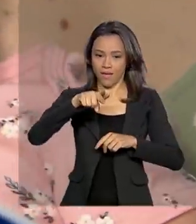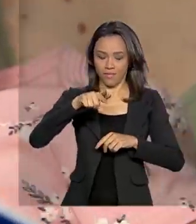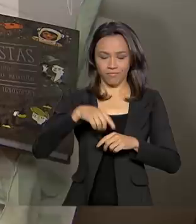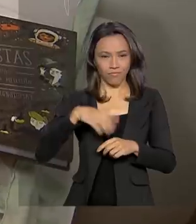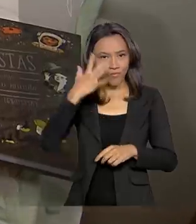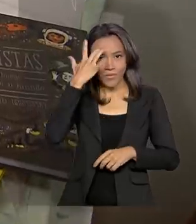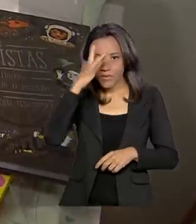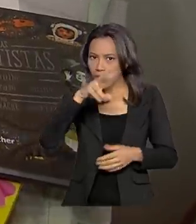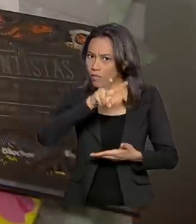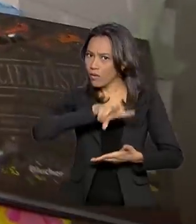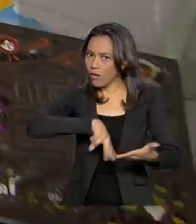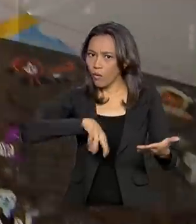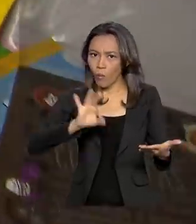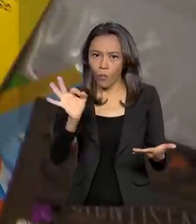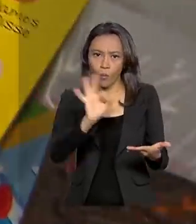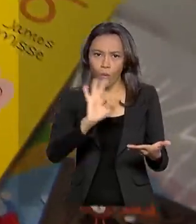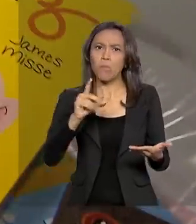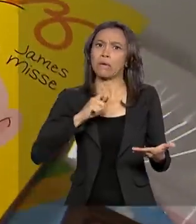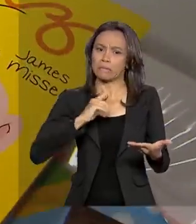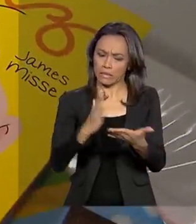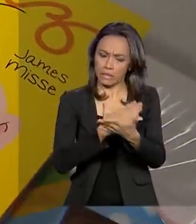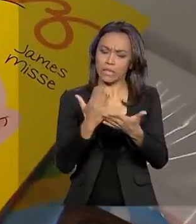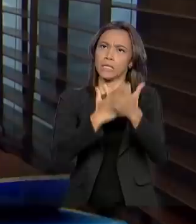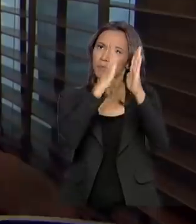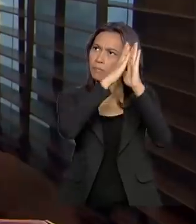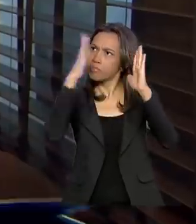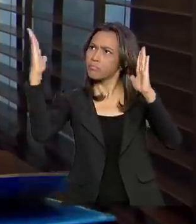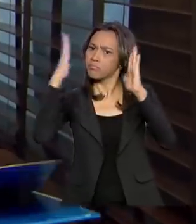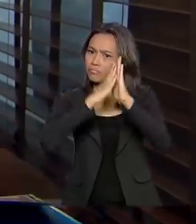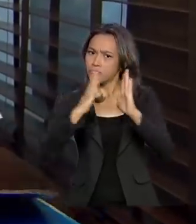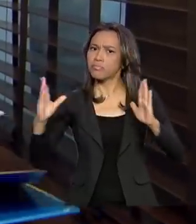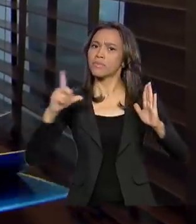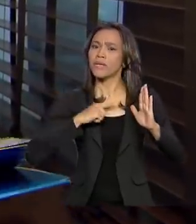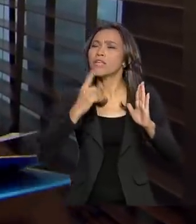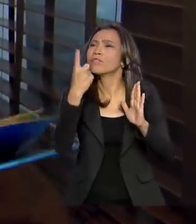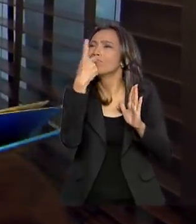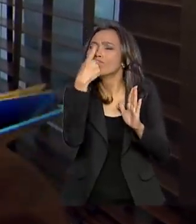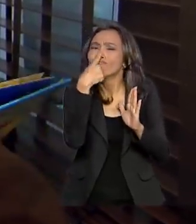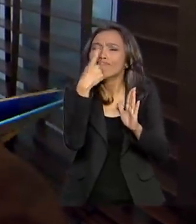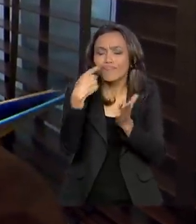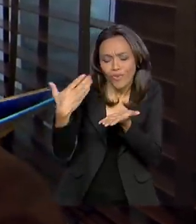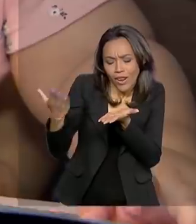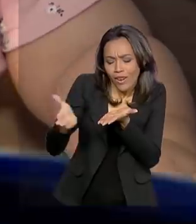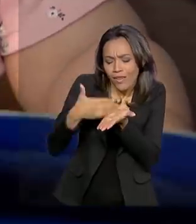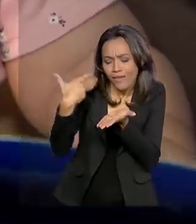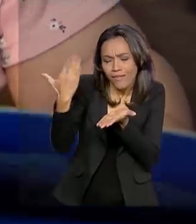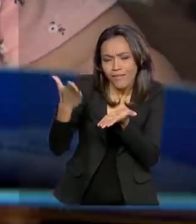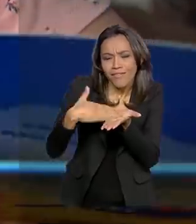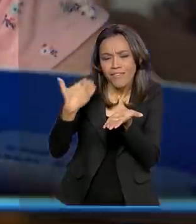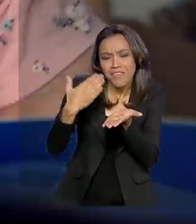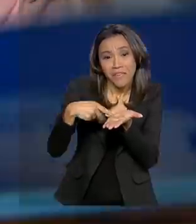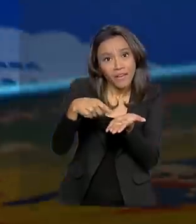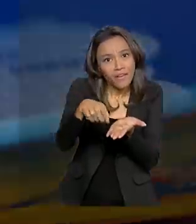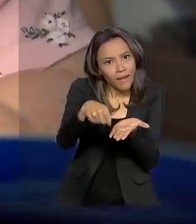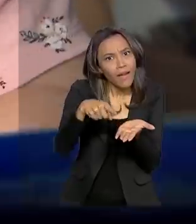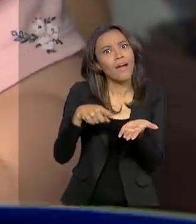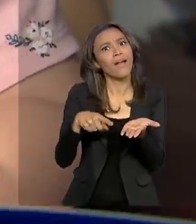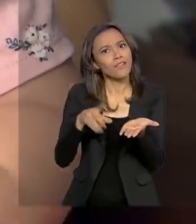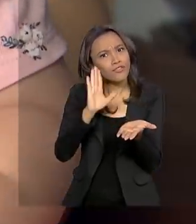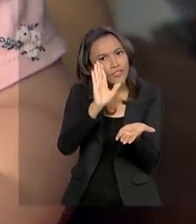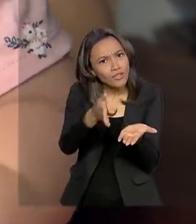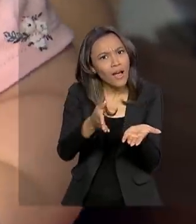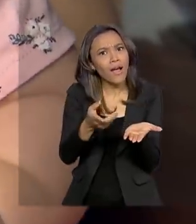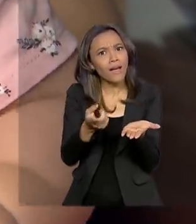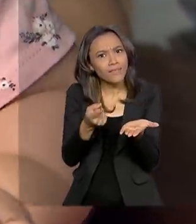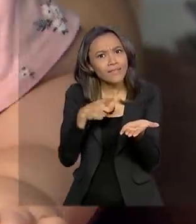sabe ler, mas já tem uma biblioteca e mostra certa intimidade com as páginas. E não é que a menina já